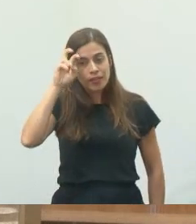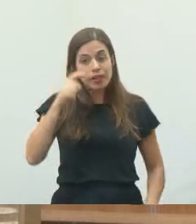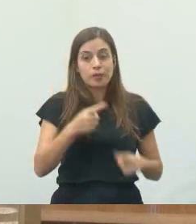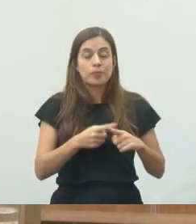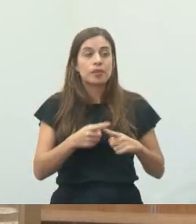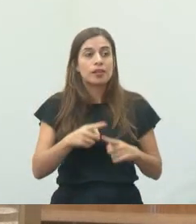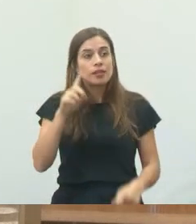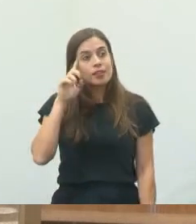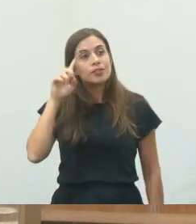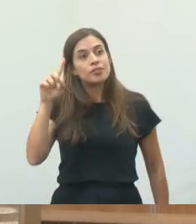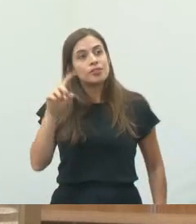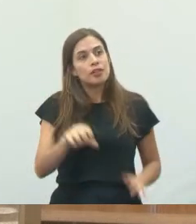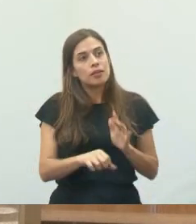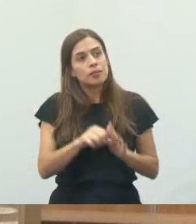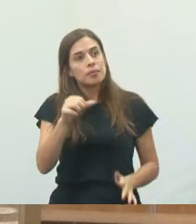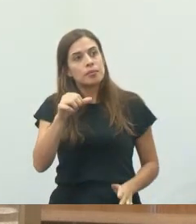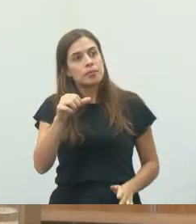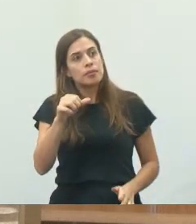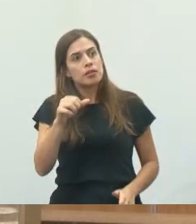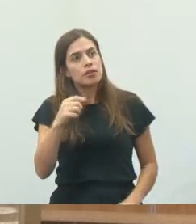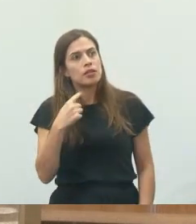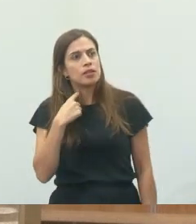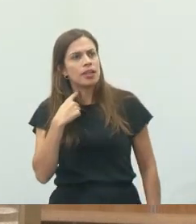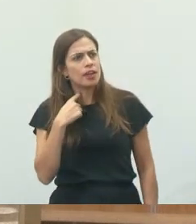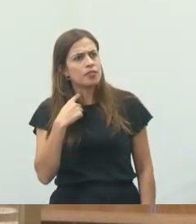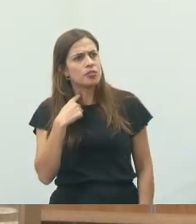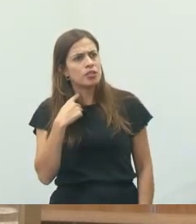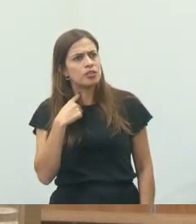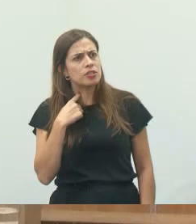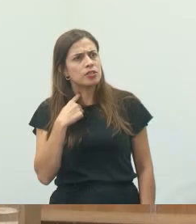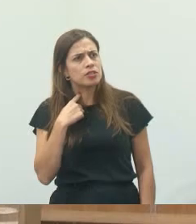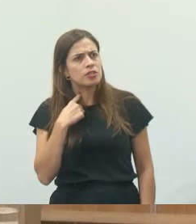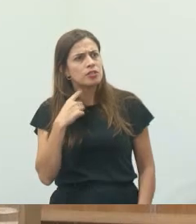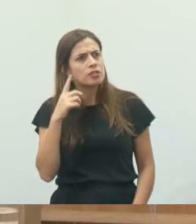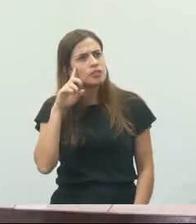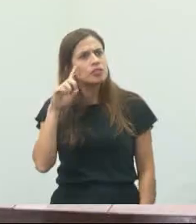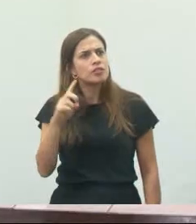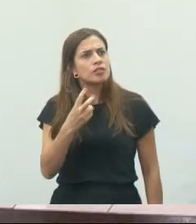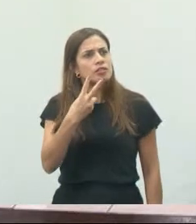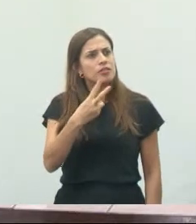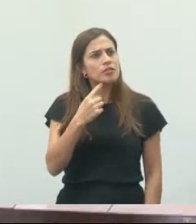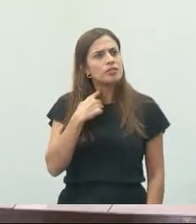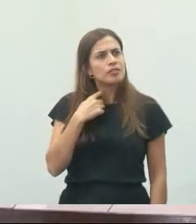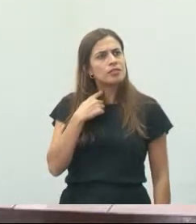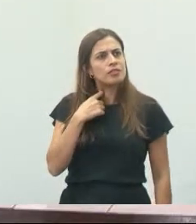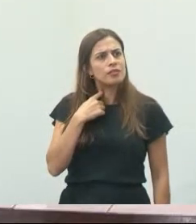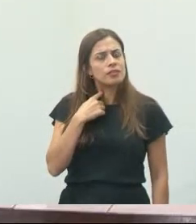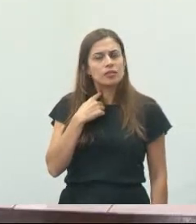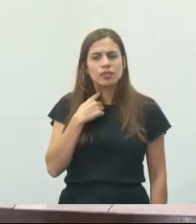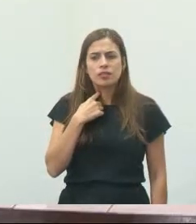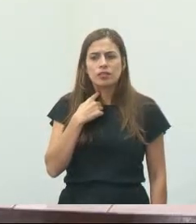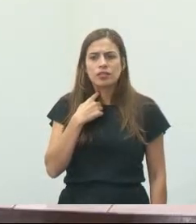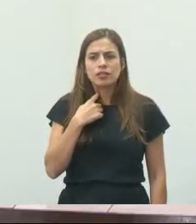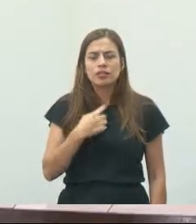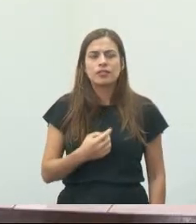dia 1º de maio é feriado. Então, a sessão ocorrerá no dia 2 de maio, quinta-feira. Muito obrigado pela atenção. Não é 12 minutos? Obrigado.